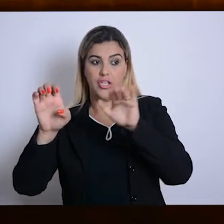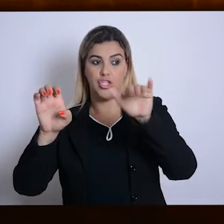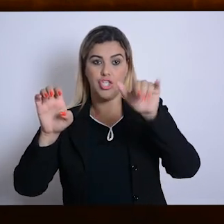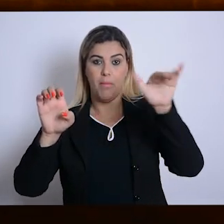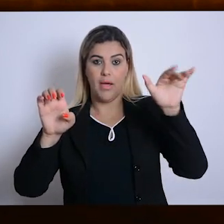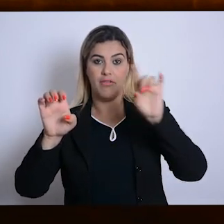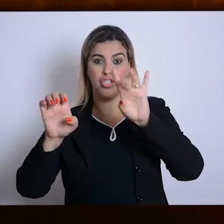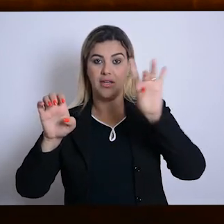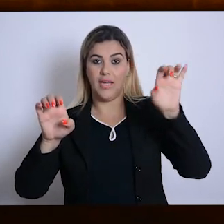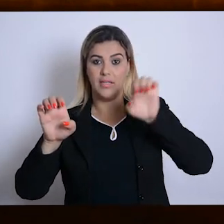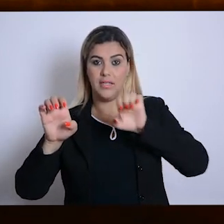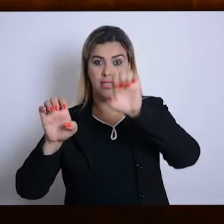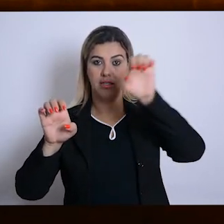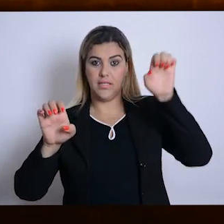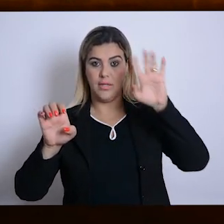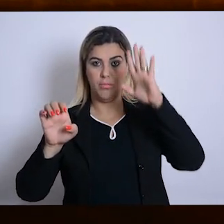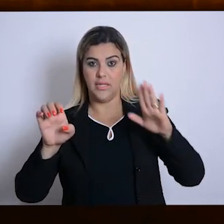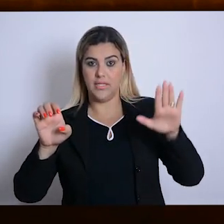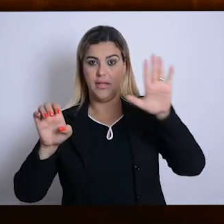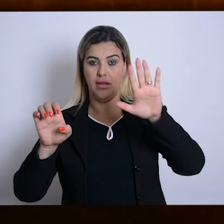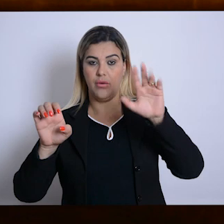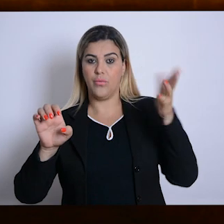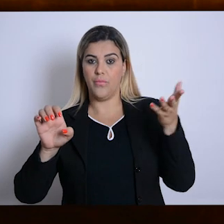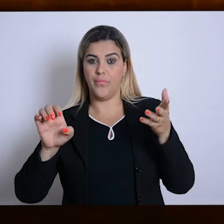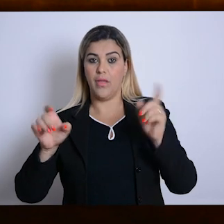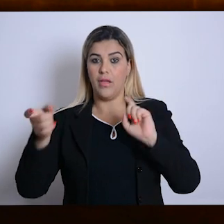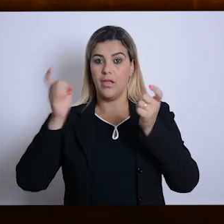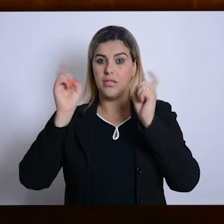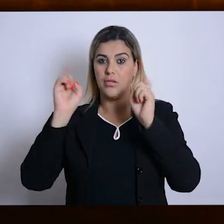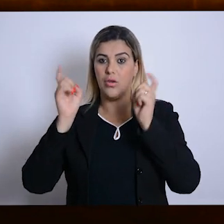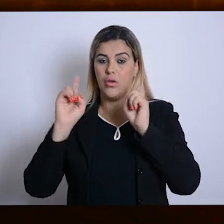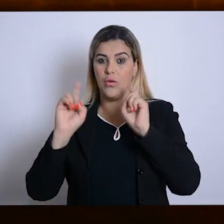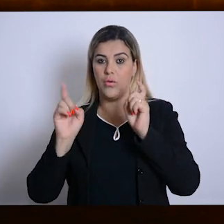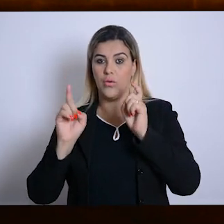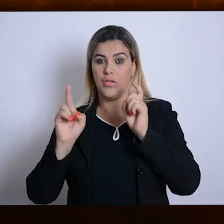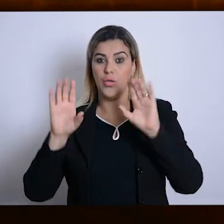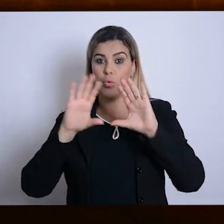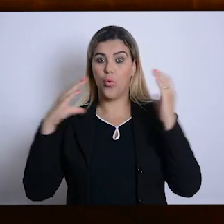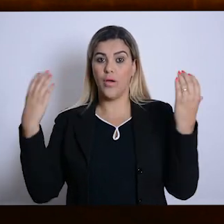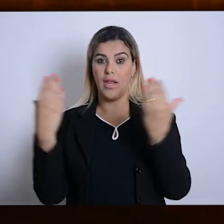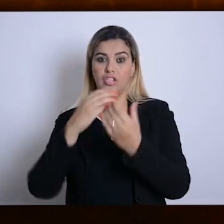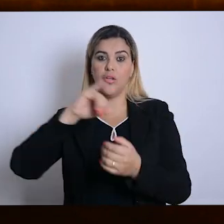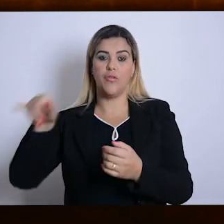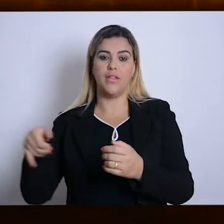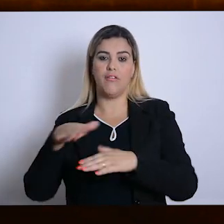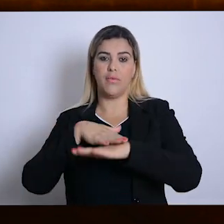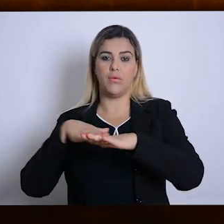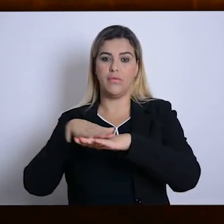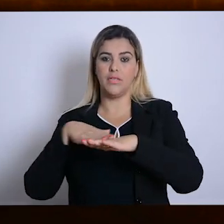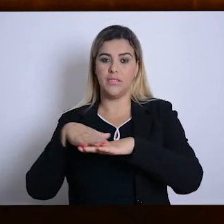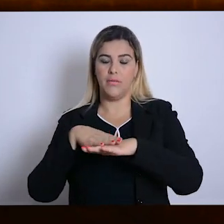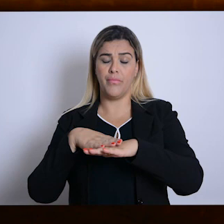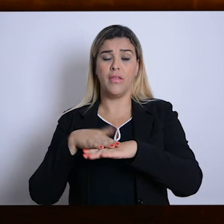estado brasileiro e as reuniões, elas ocorriam durante os congressos brasileiros. Era um trabalho difícil,